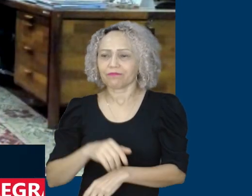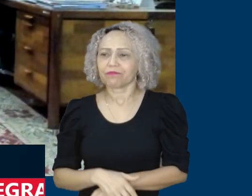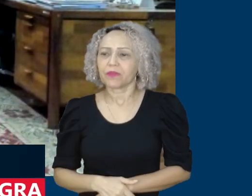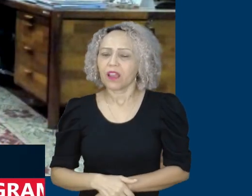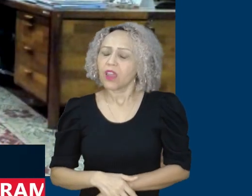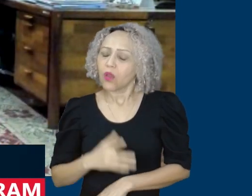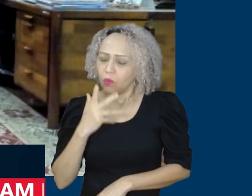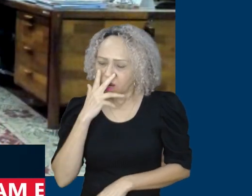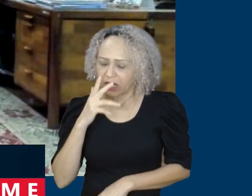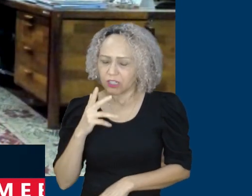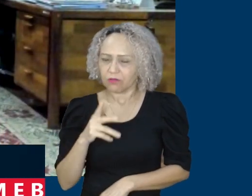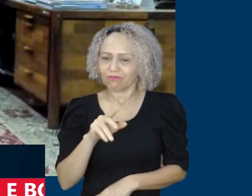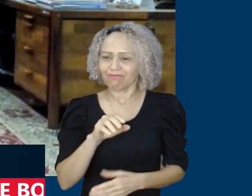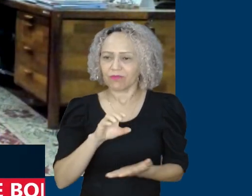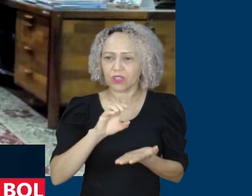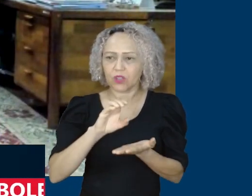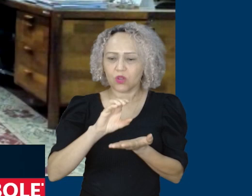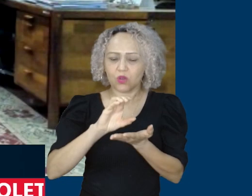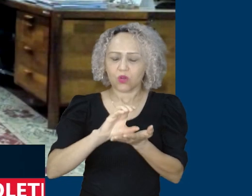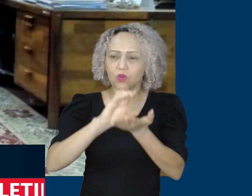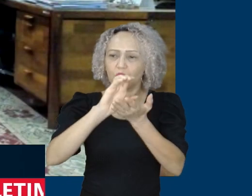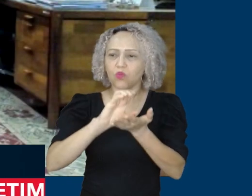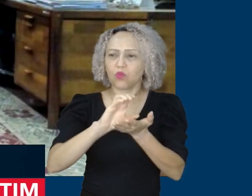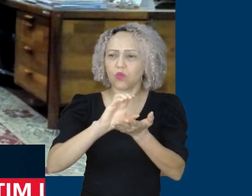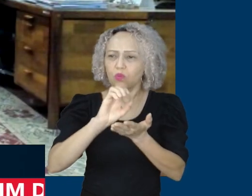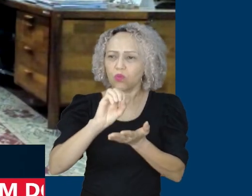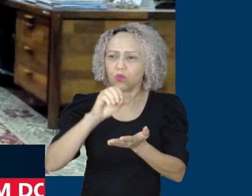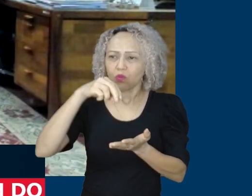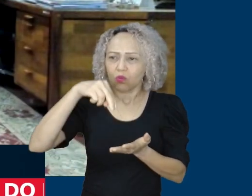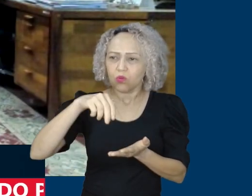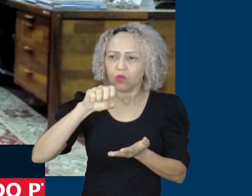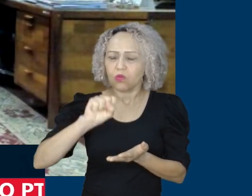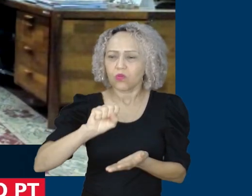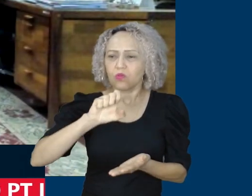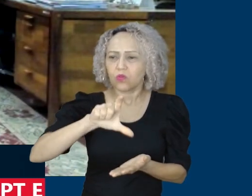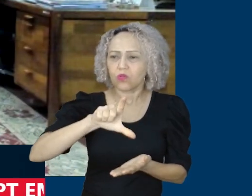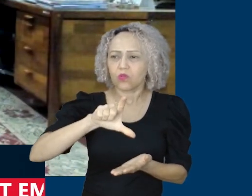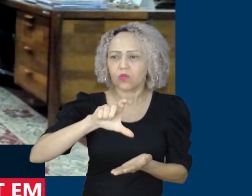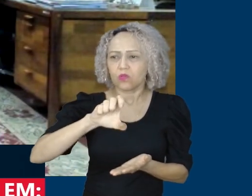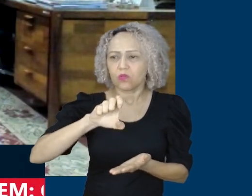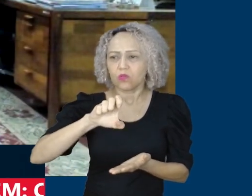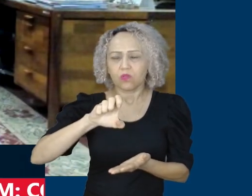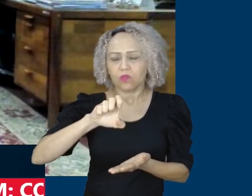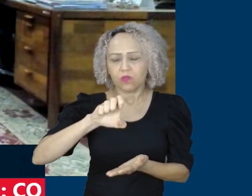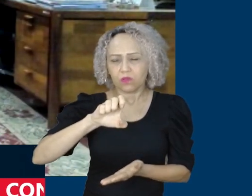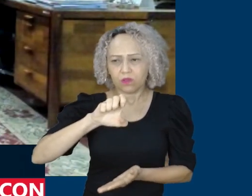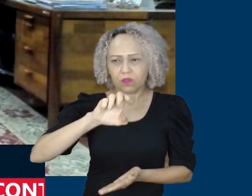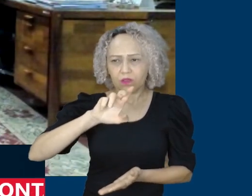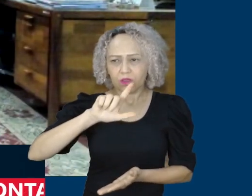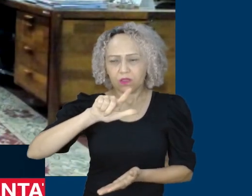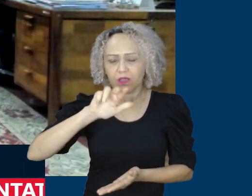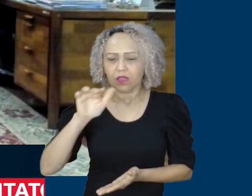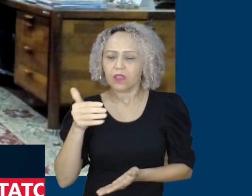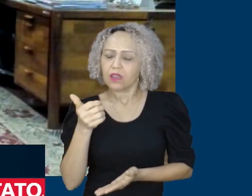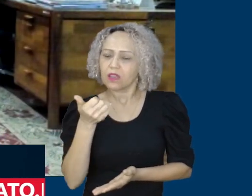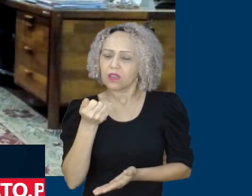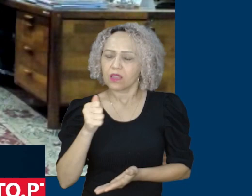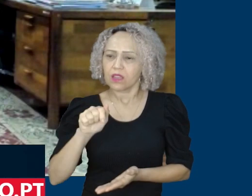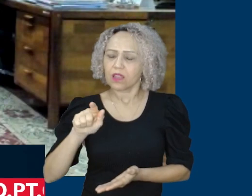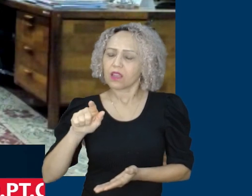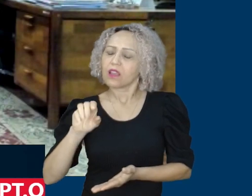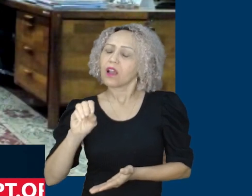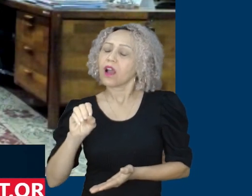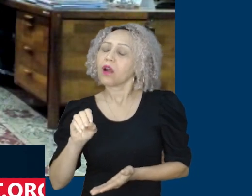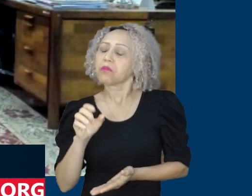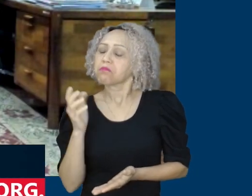pode dar uma boa contribuição para a gente dar consistência no crescimento sustentável da economia brasileira, levando de